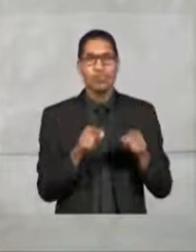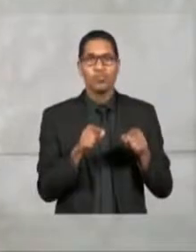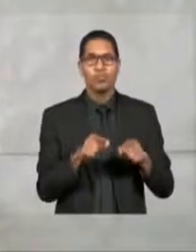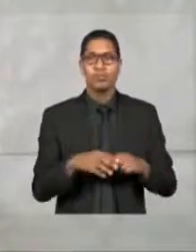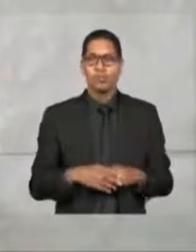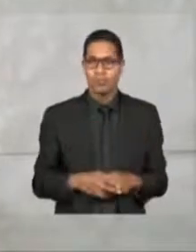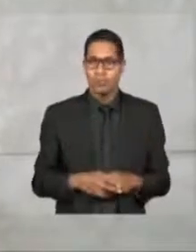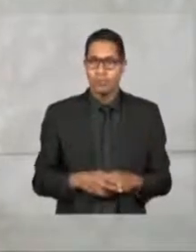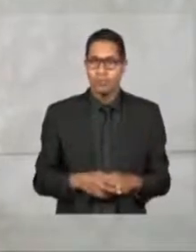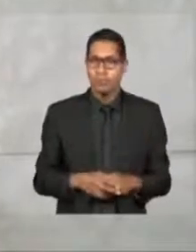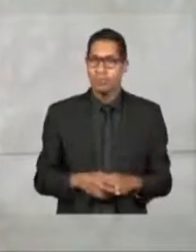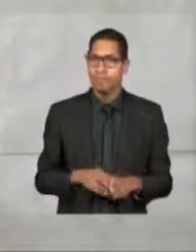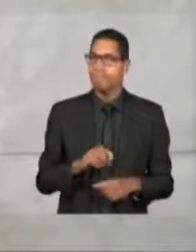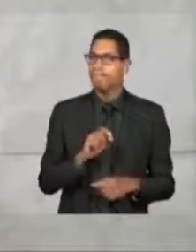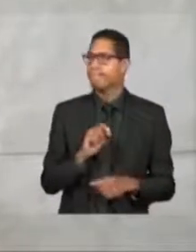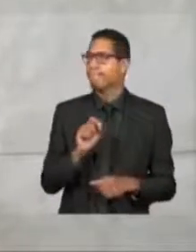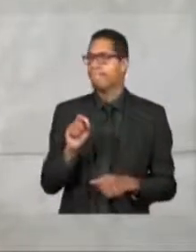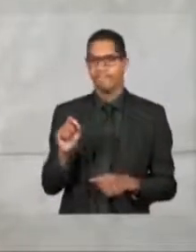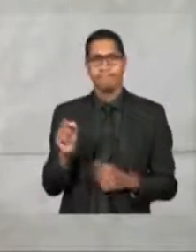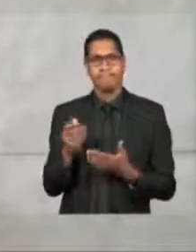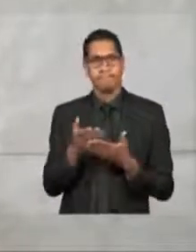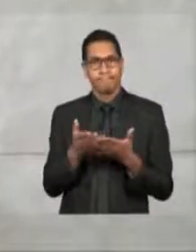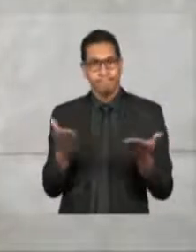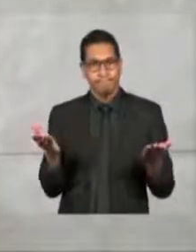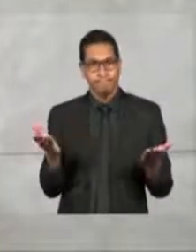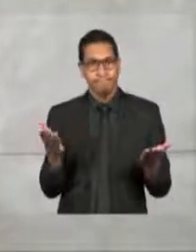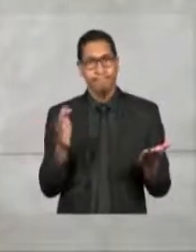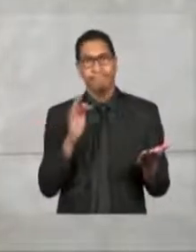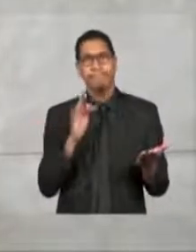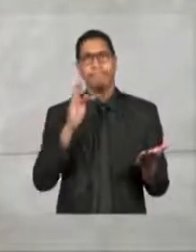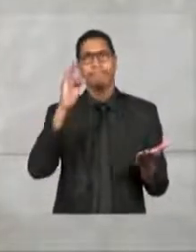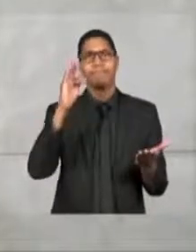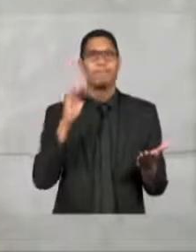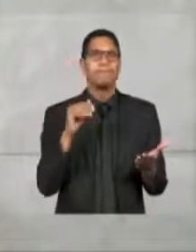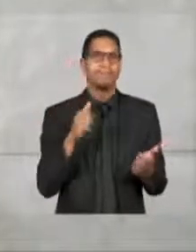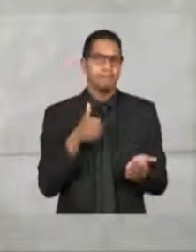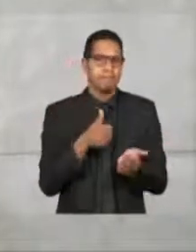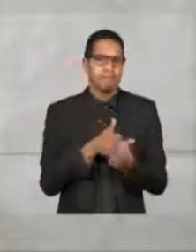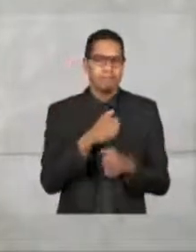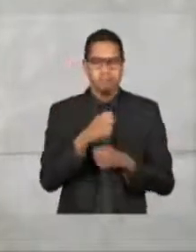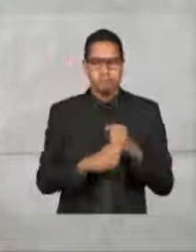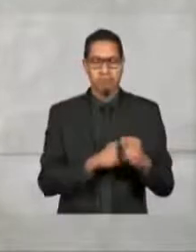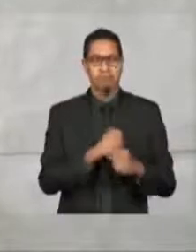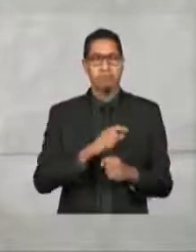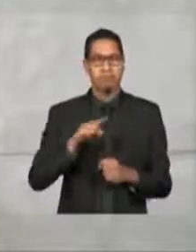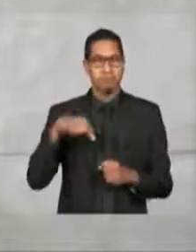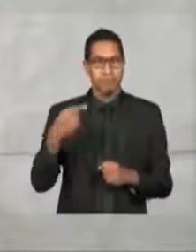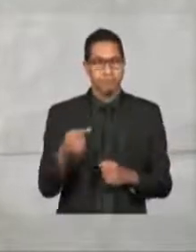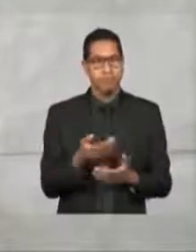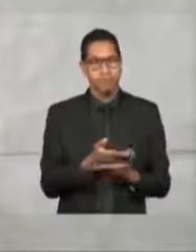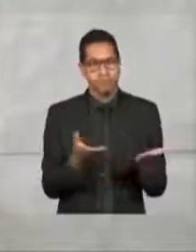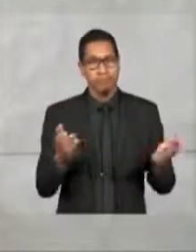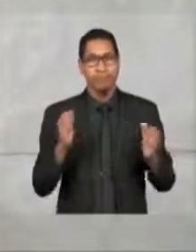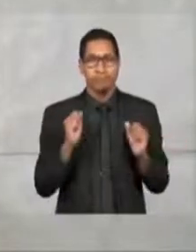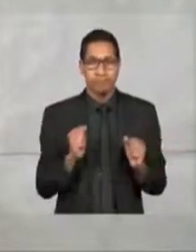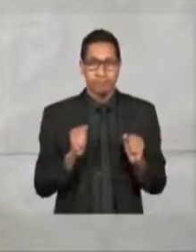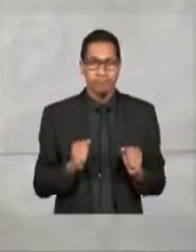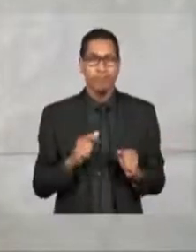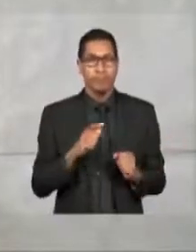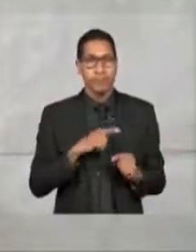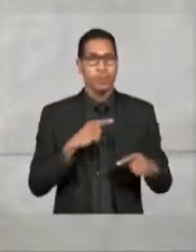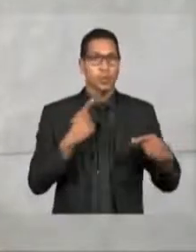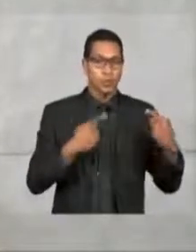E nada impede que no futuro próximo, no ano que vem, possamos estar